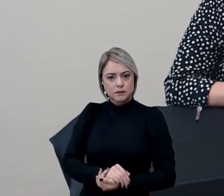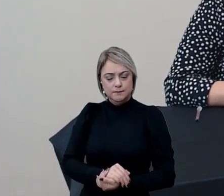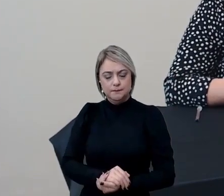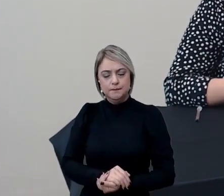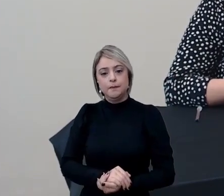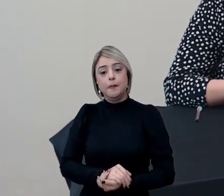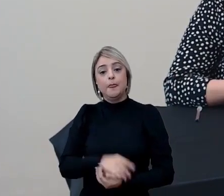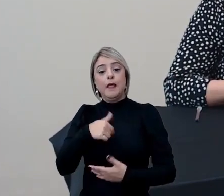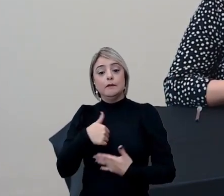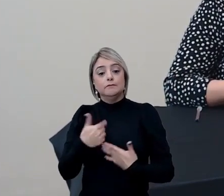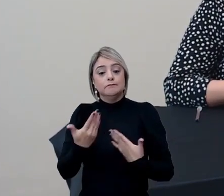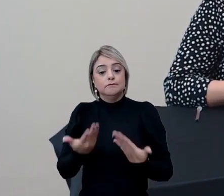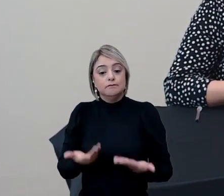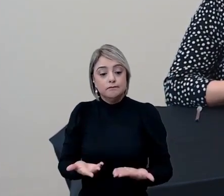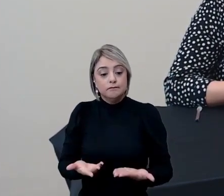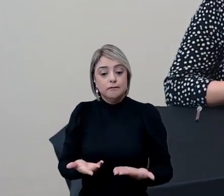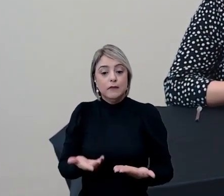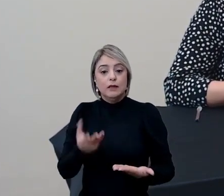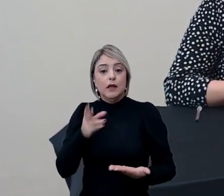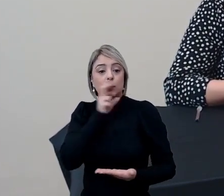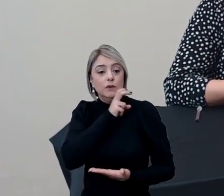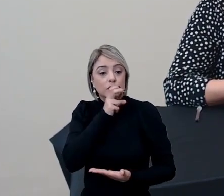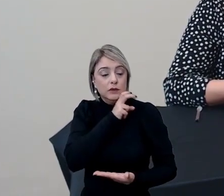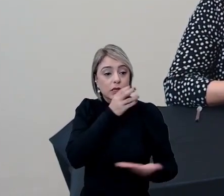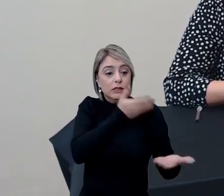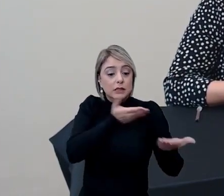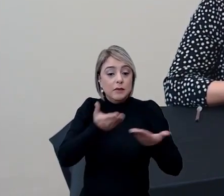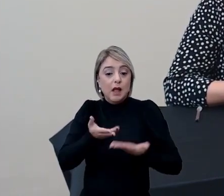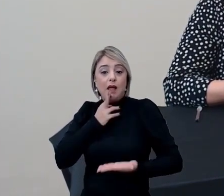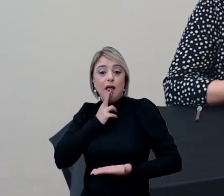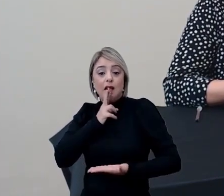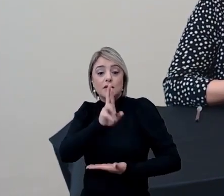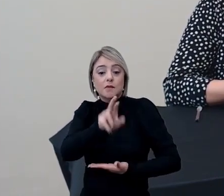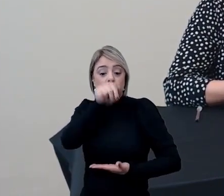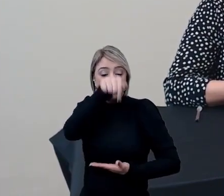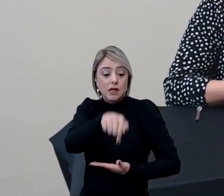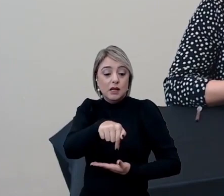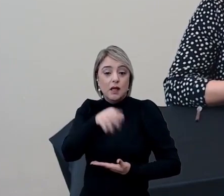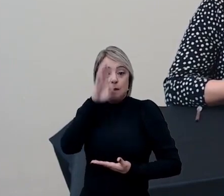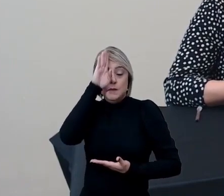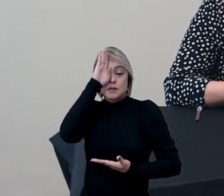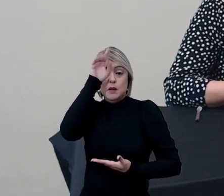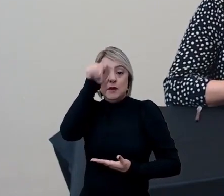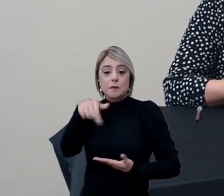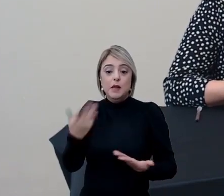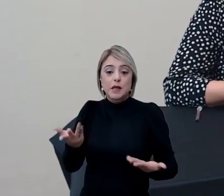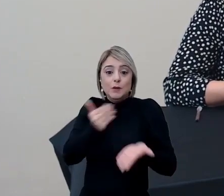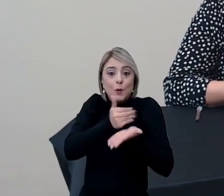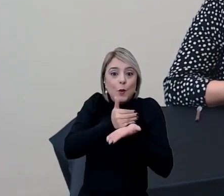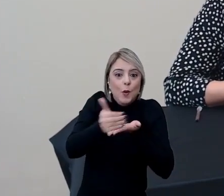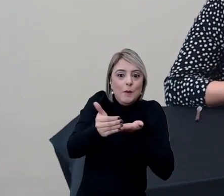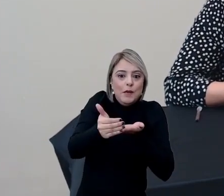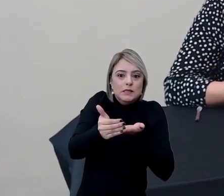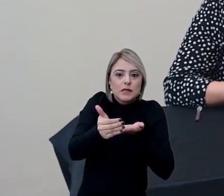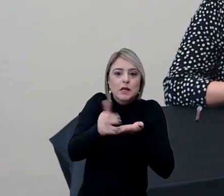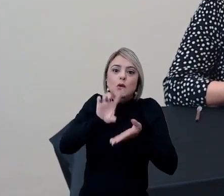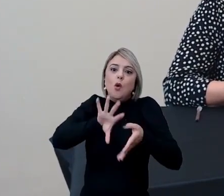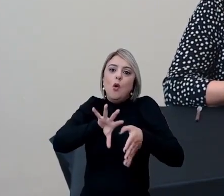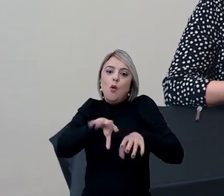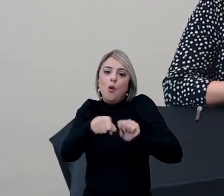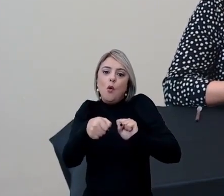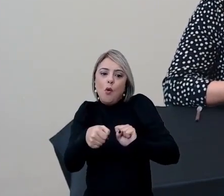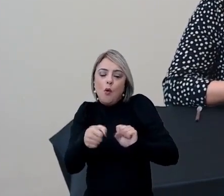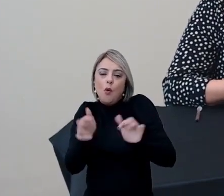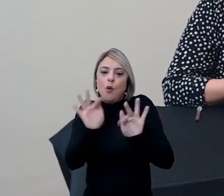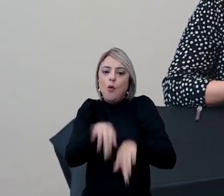diante da urgência de trazer respostas àqueles, principalmente, que estão iniciando ou concluindo